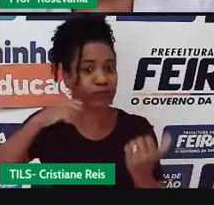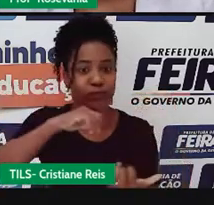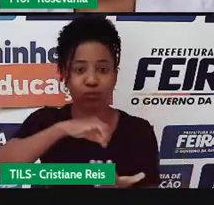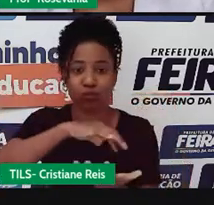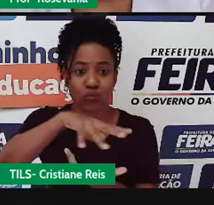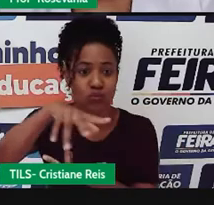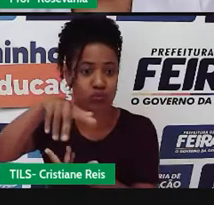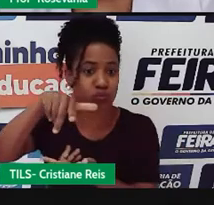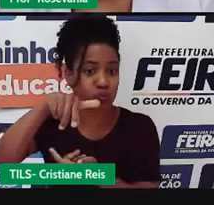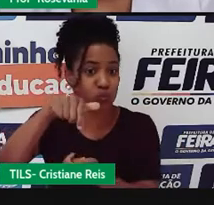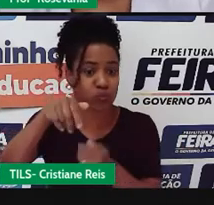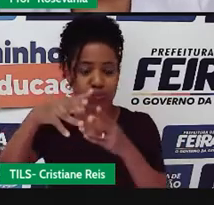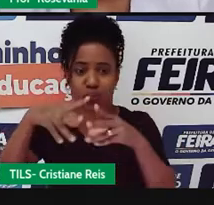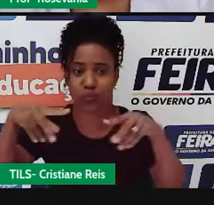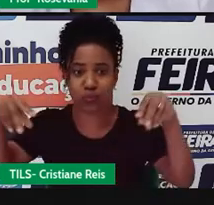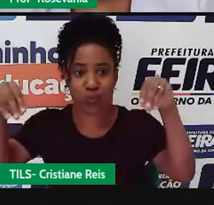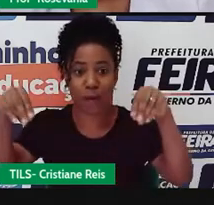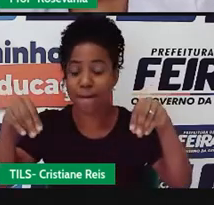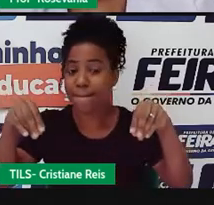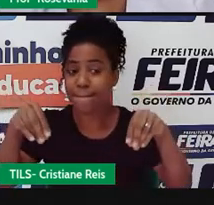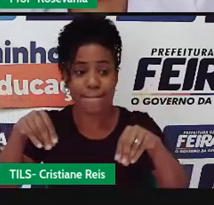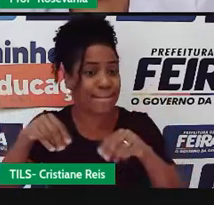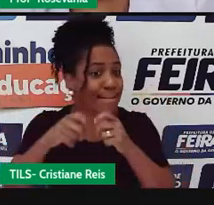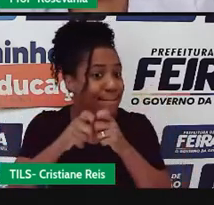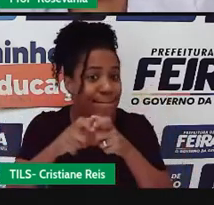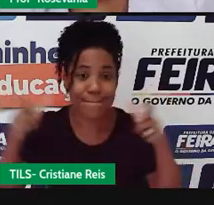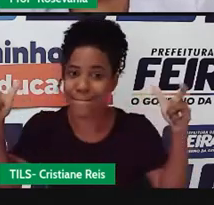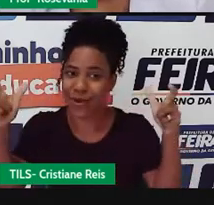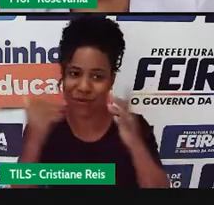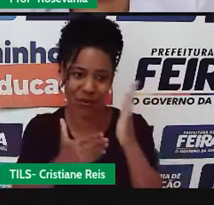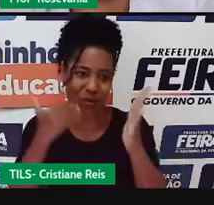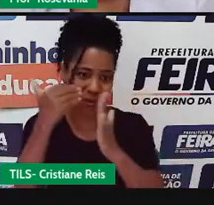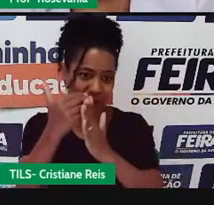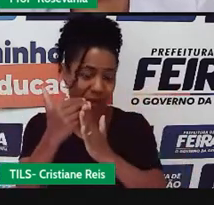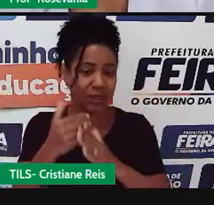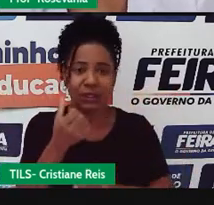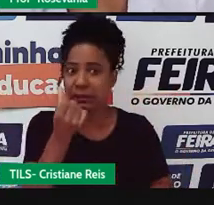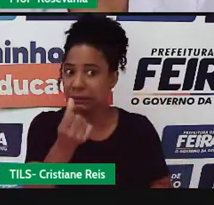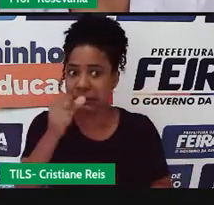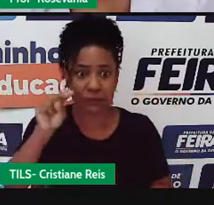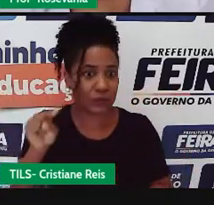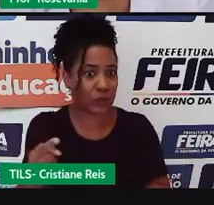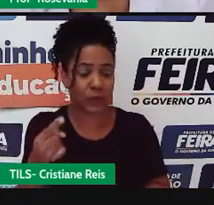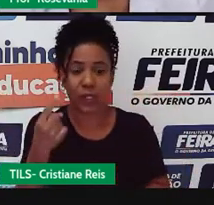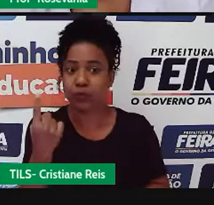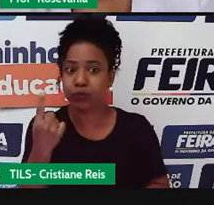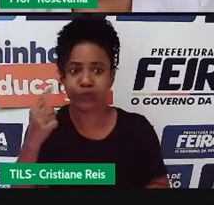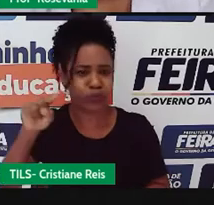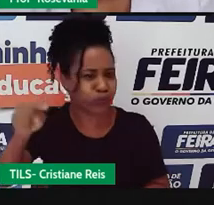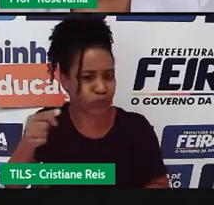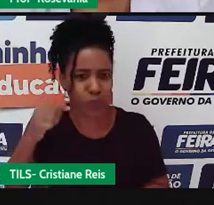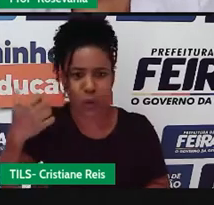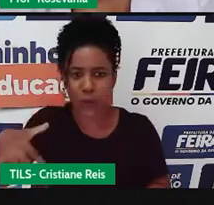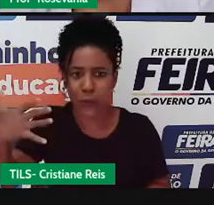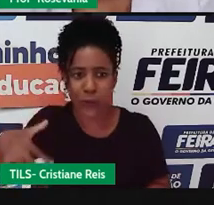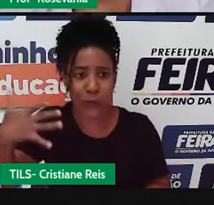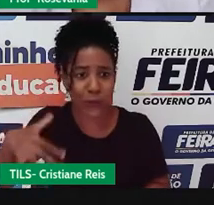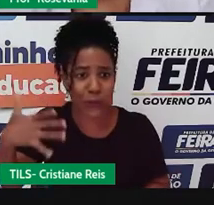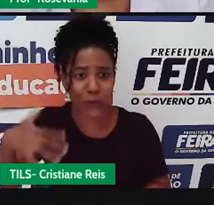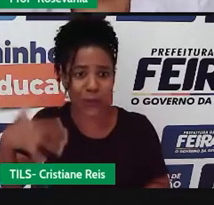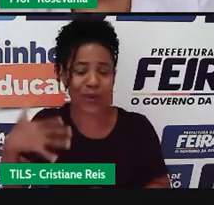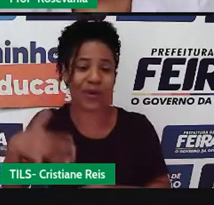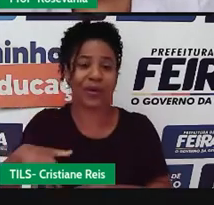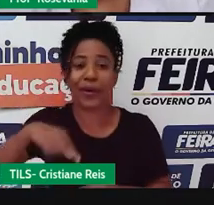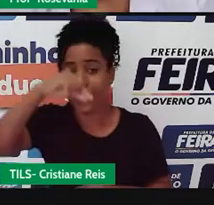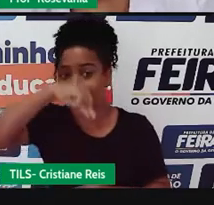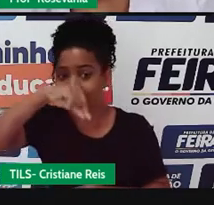Ocupa uma área da ordem de 6,1 milhões de quilômetros quadrados, desde sua nascente nos Andes peruanos